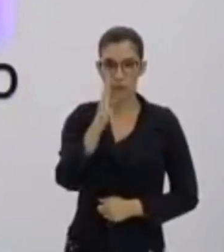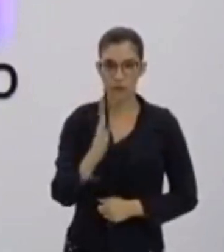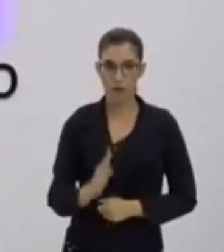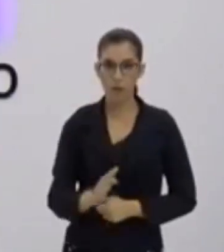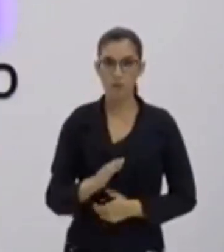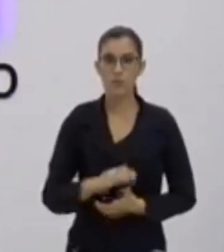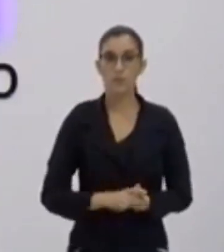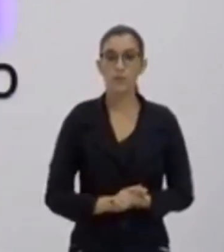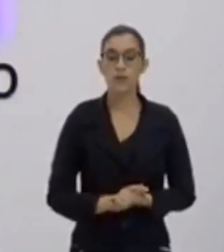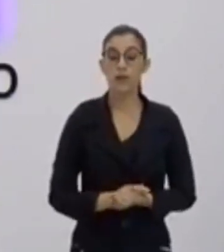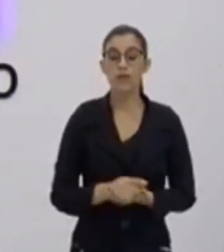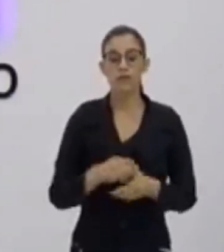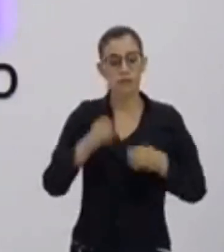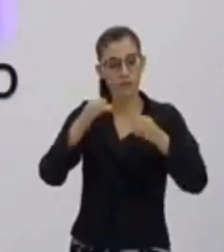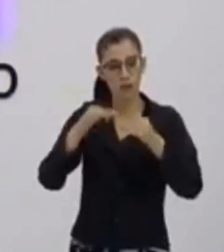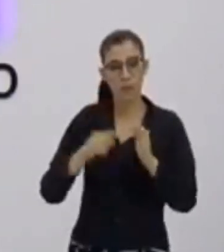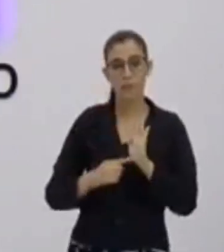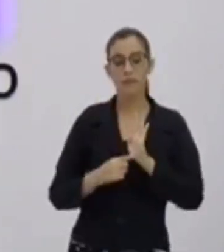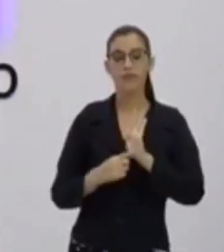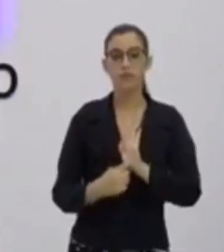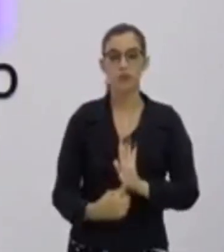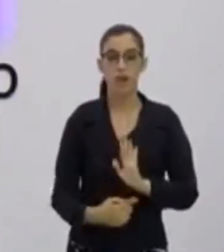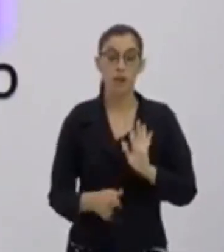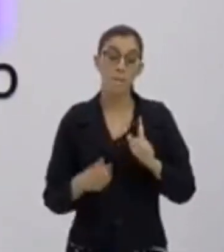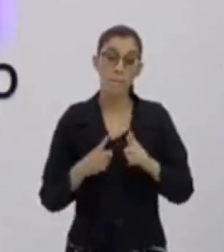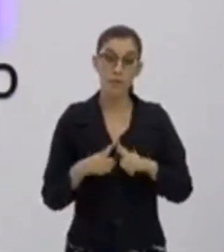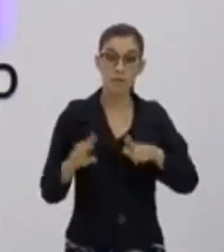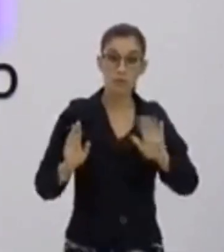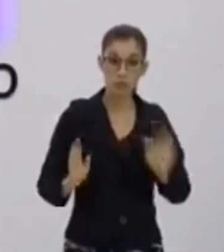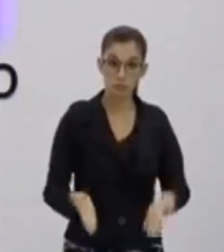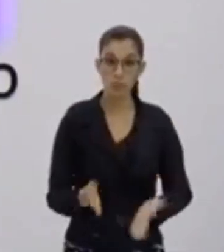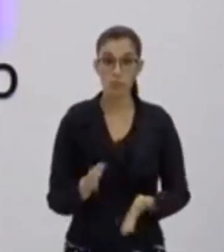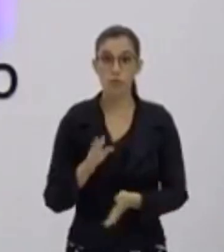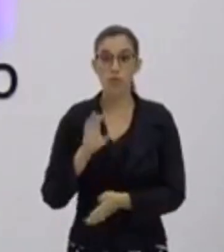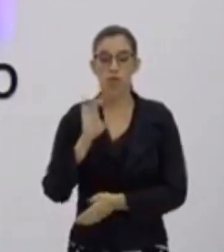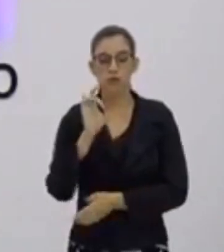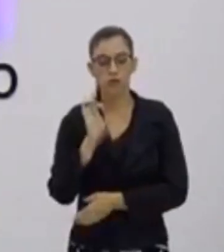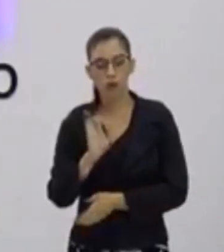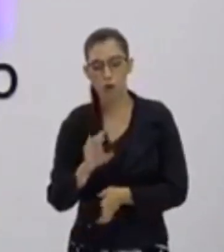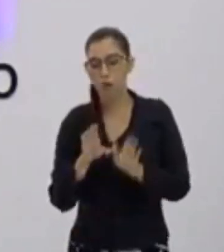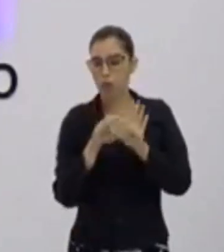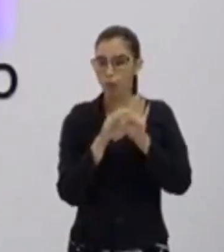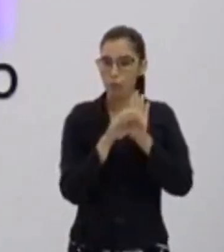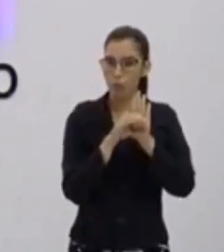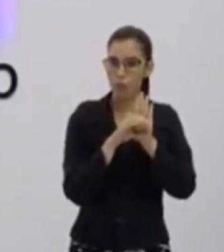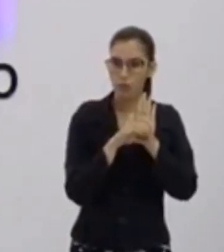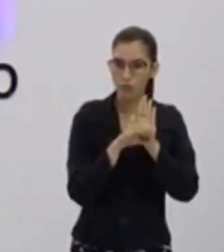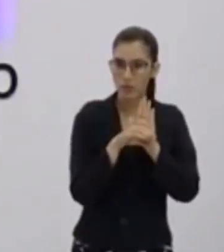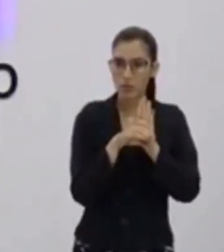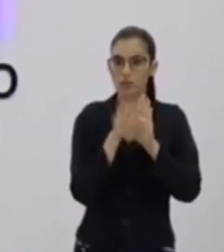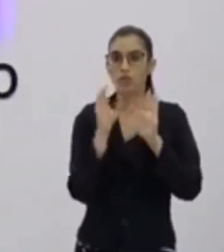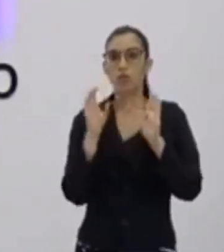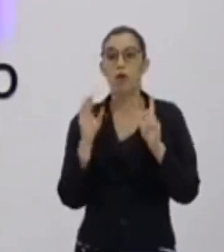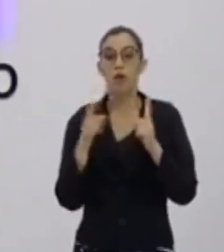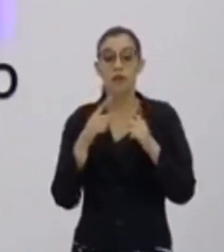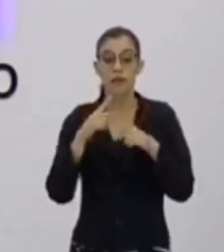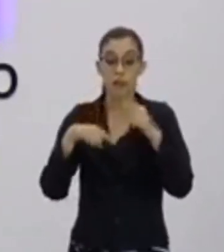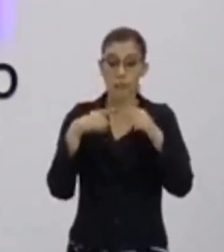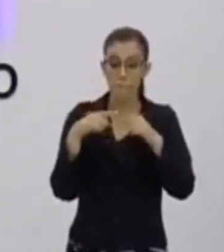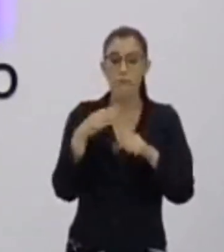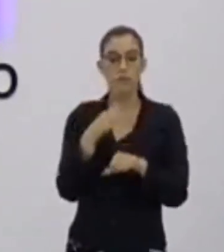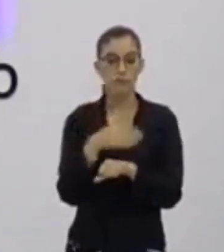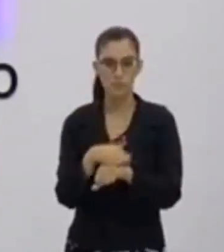tocar mais à frente. Então nesse primeiro momento nós vamos ficar com uma parte conceitual e depois a gente pode ir para uma parte mais